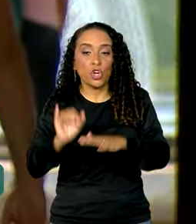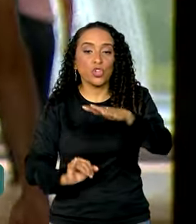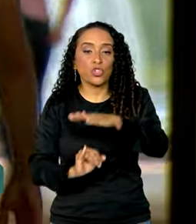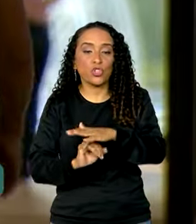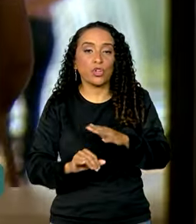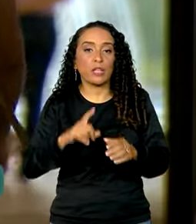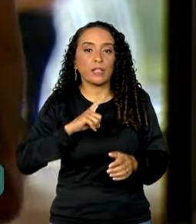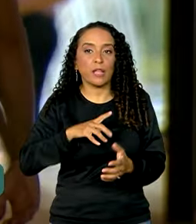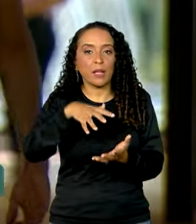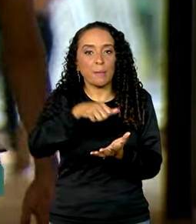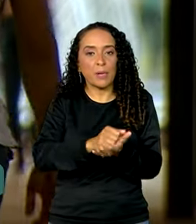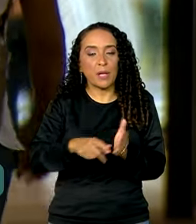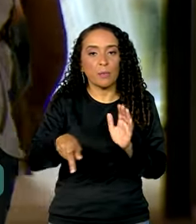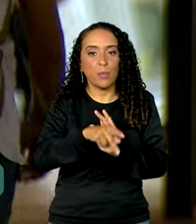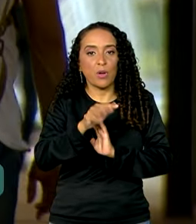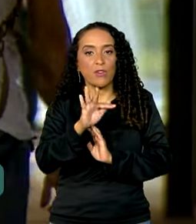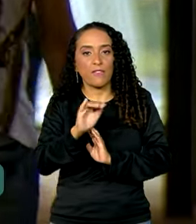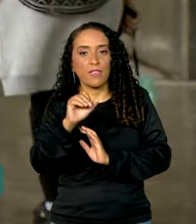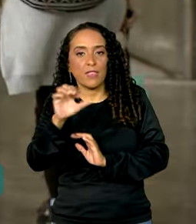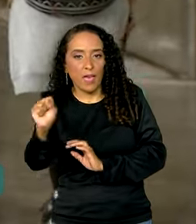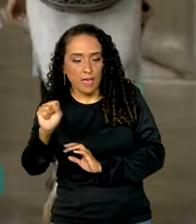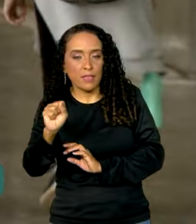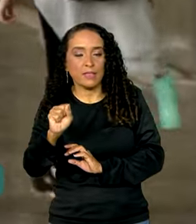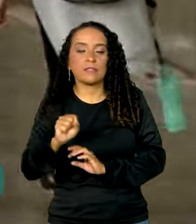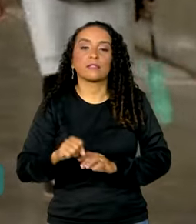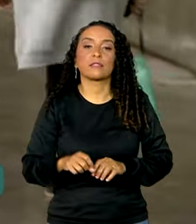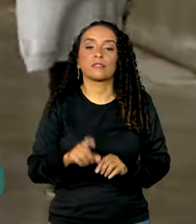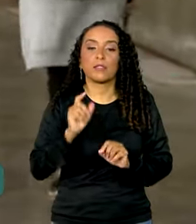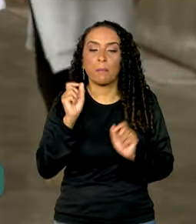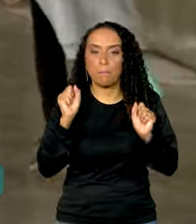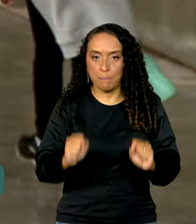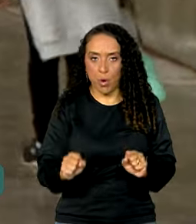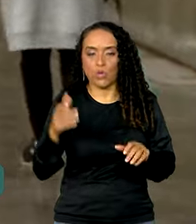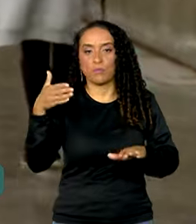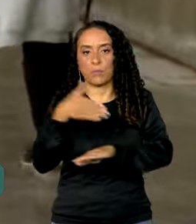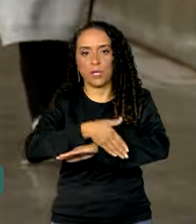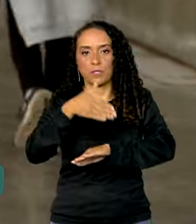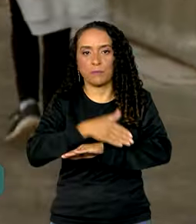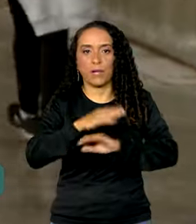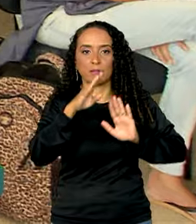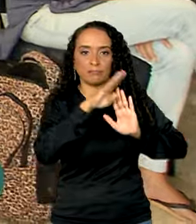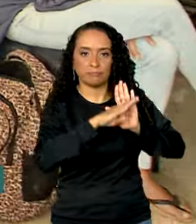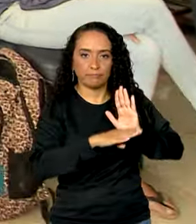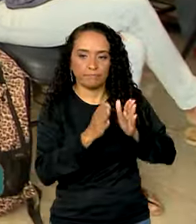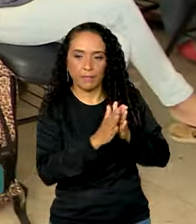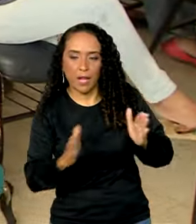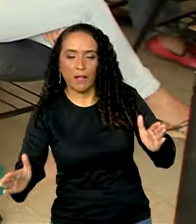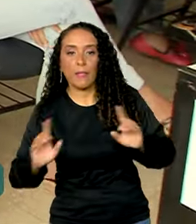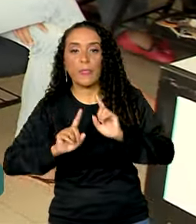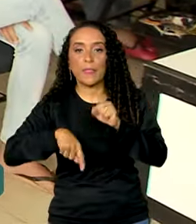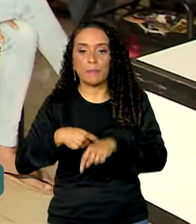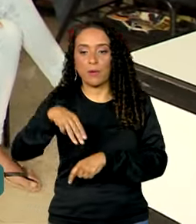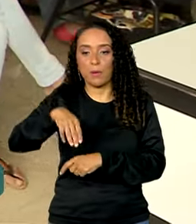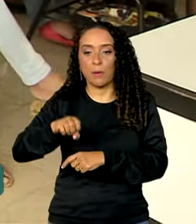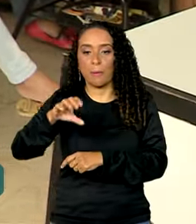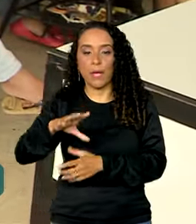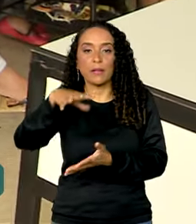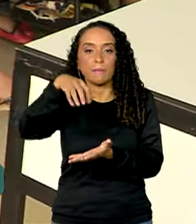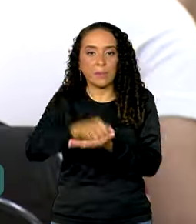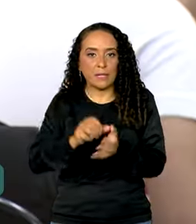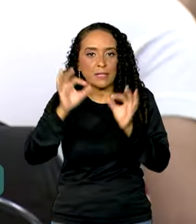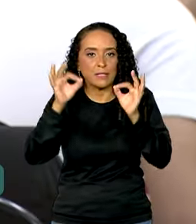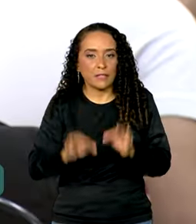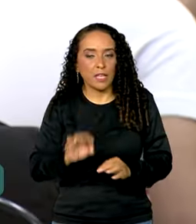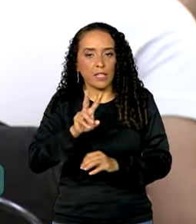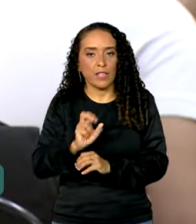termos de adesão ao FIES e ao Fundo Garantidor do FIES podem participar do processo. Depois que o MEC consolidar a oferta